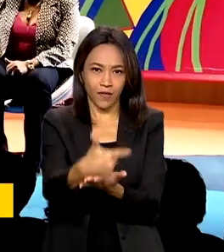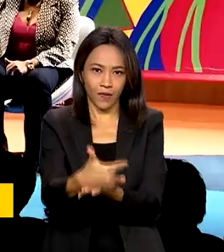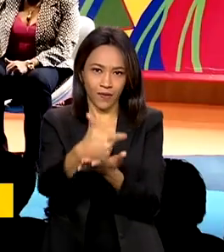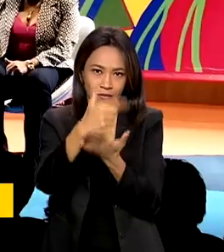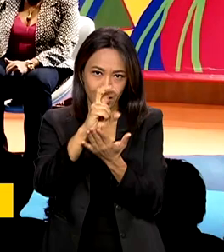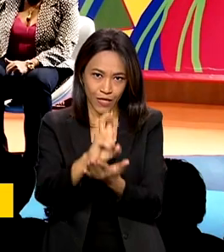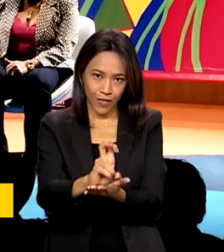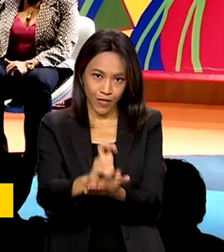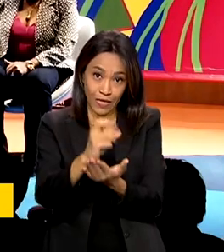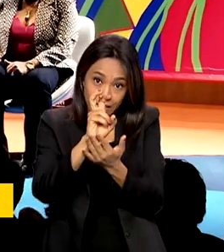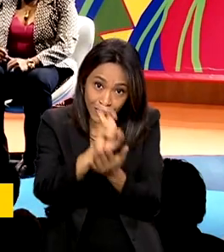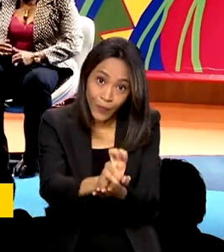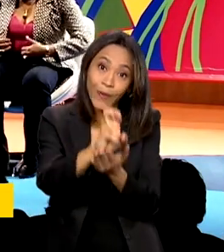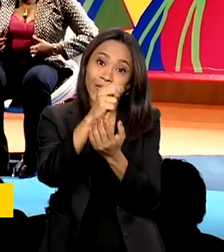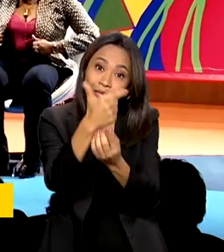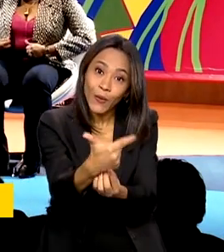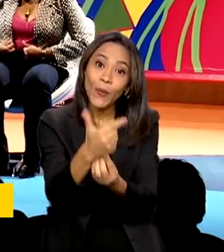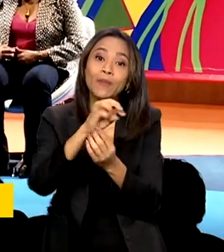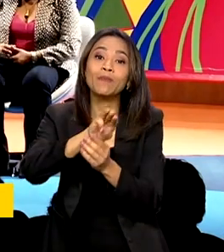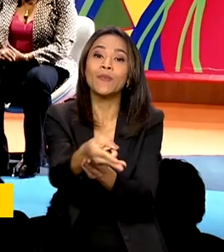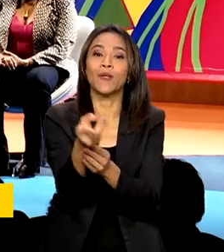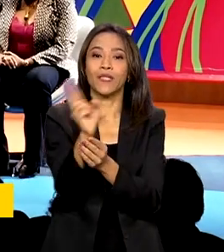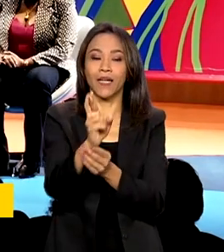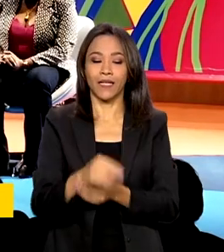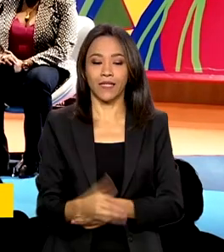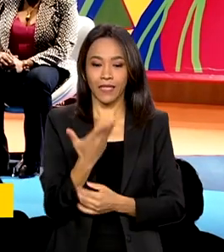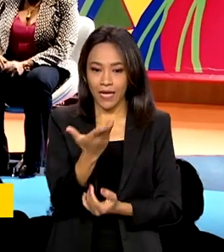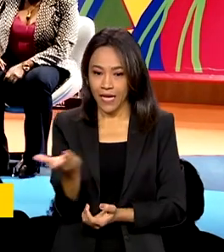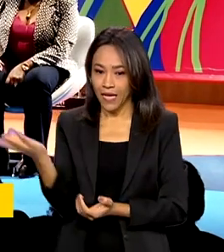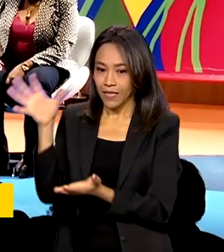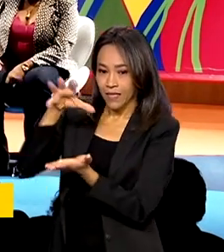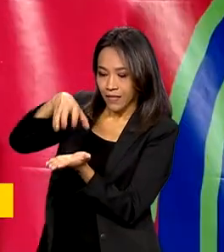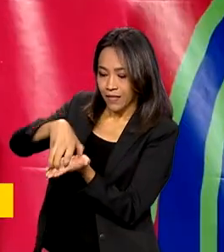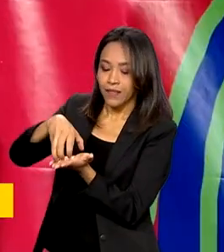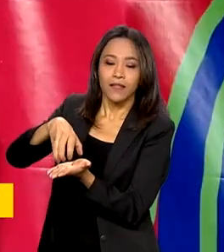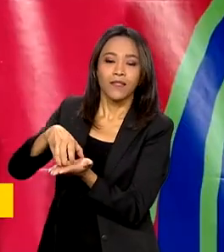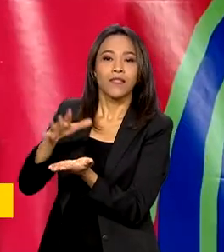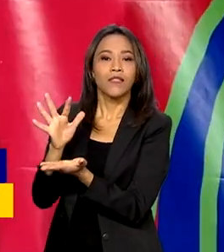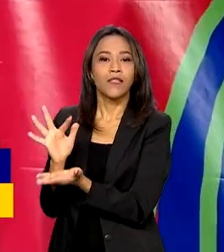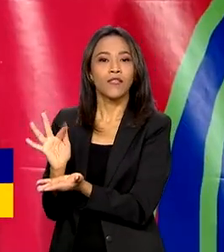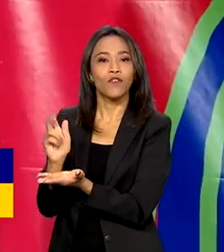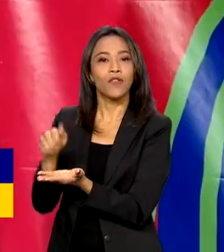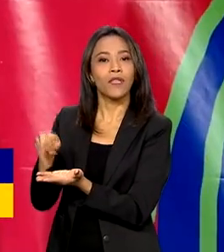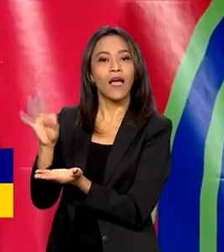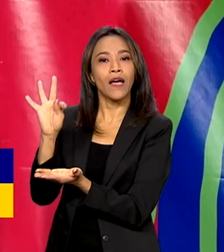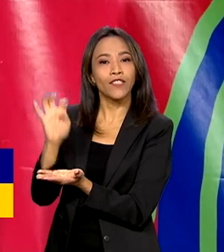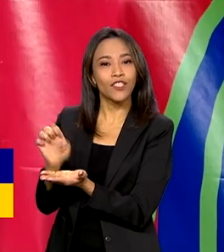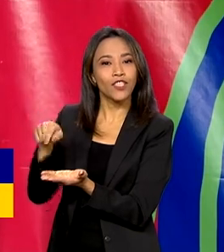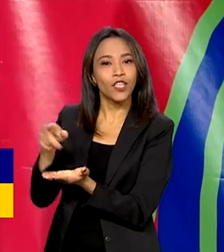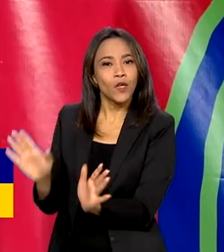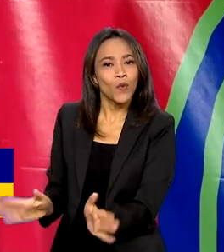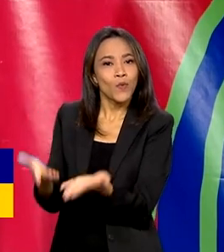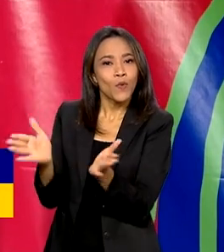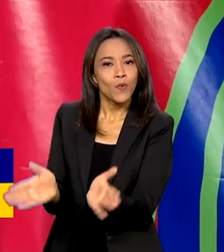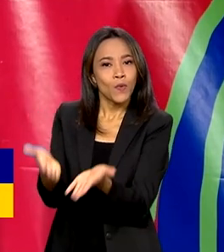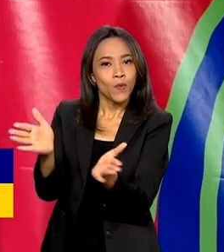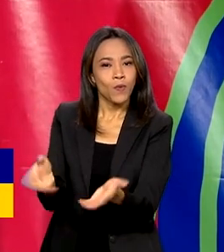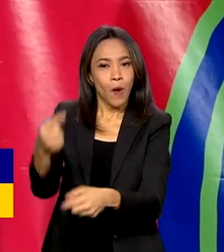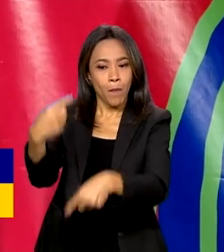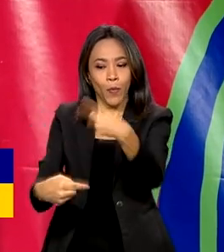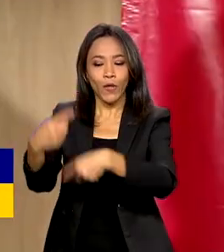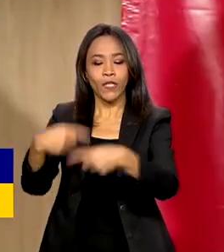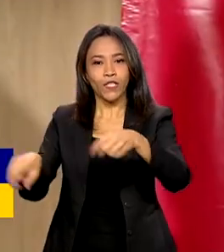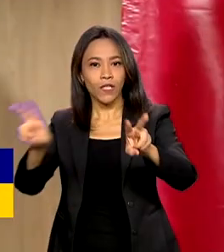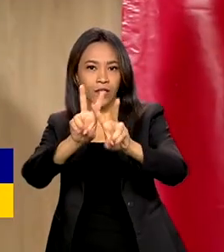A Fundação Nacional de Artes apresentou o Funarte Retomada, programas de fomento para a política nacional das